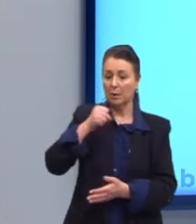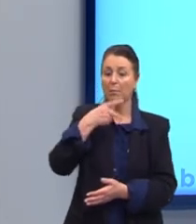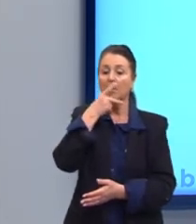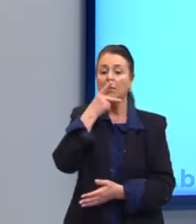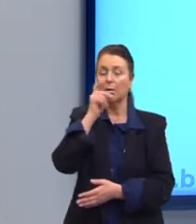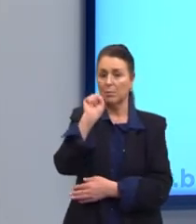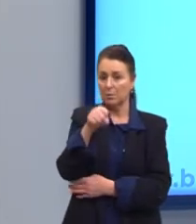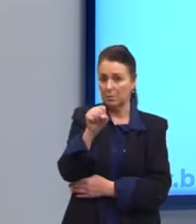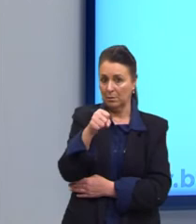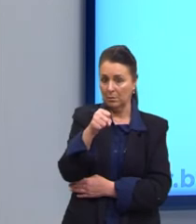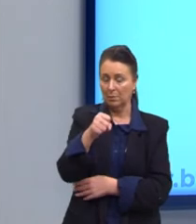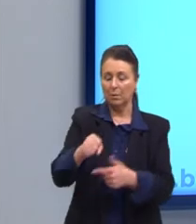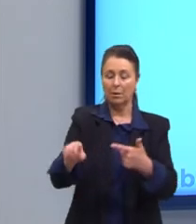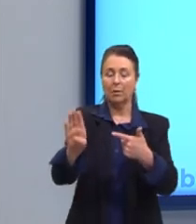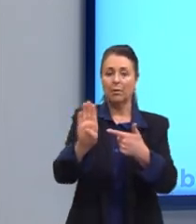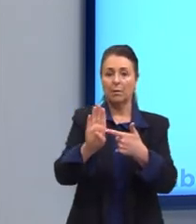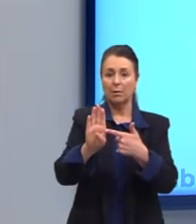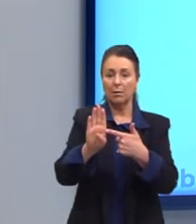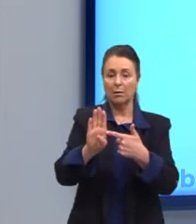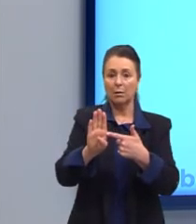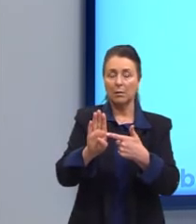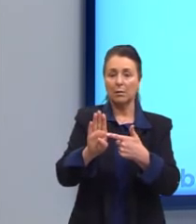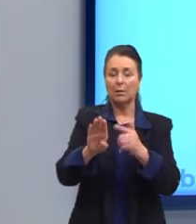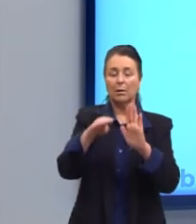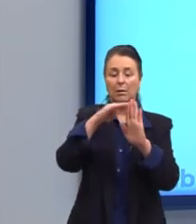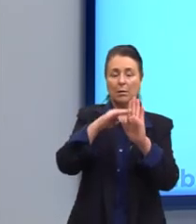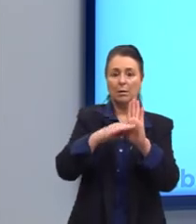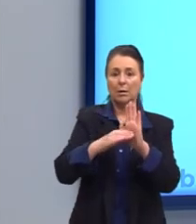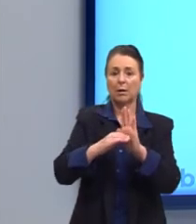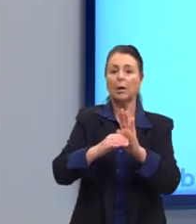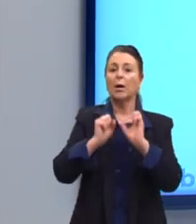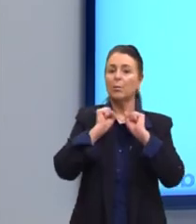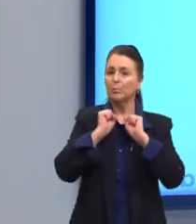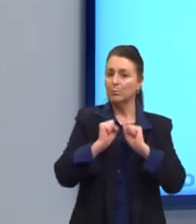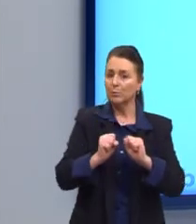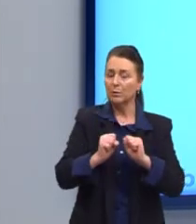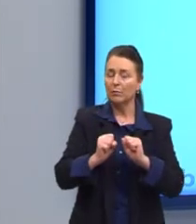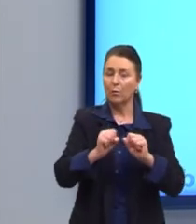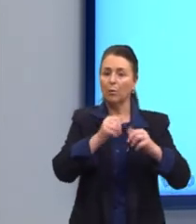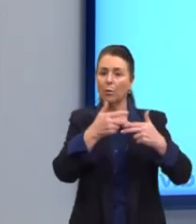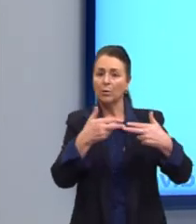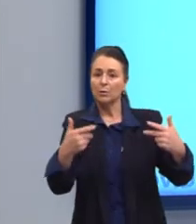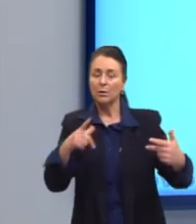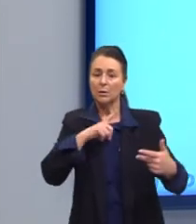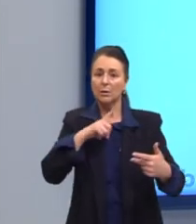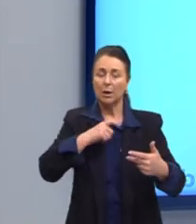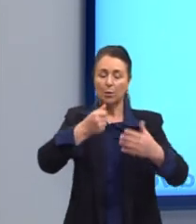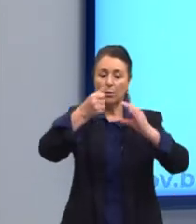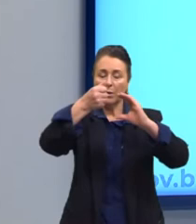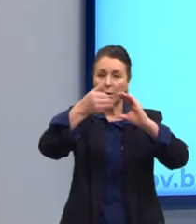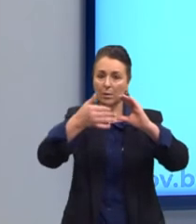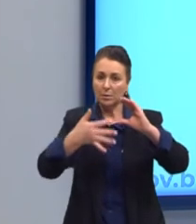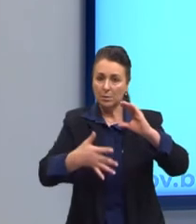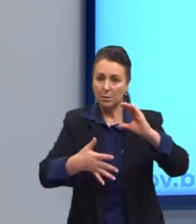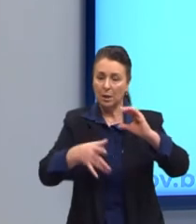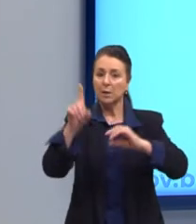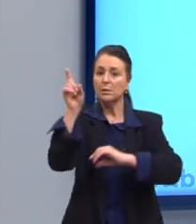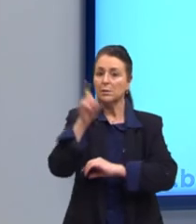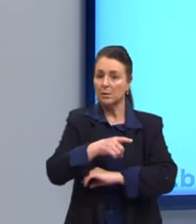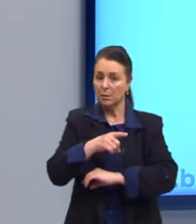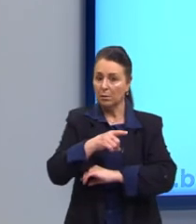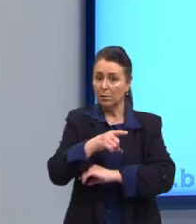sim, Aristóteles, não. B. Estabelece que é possível que as coisas que tenham tais e tais características não